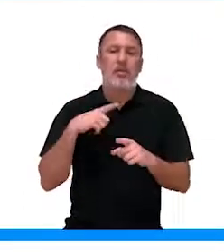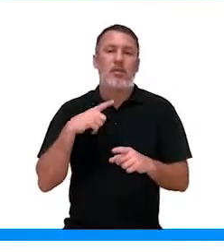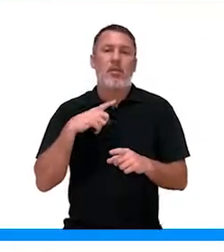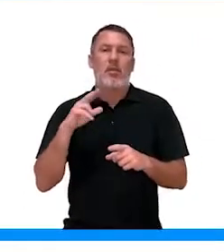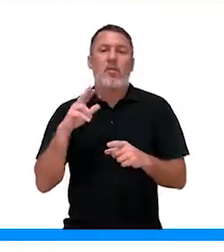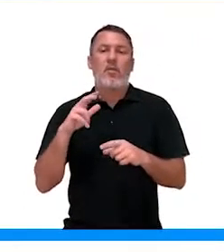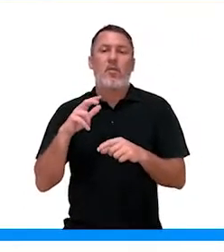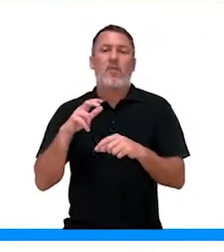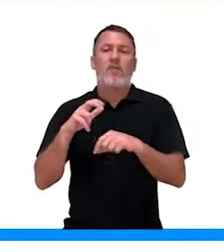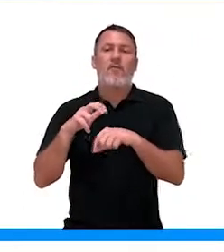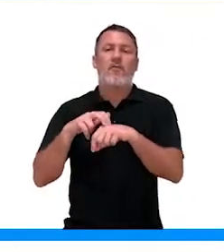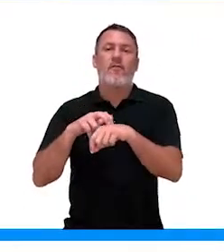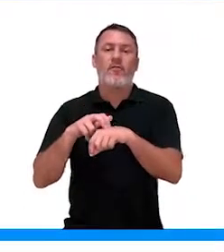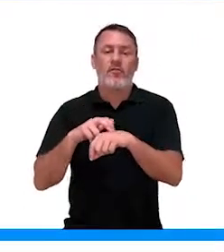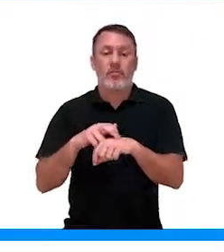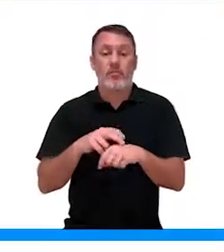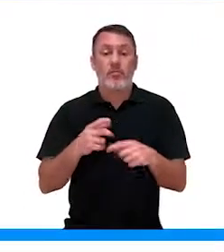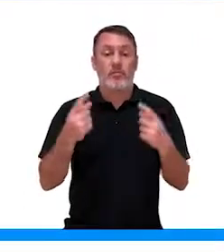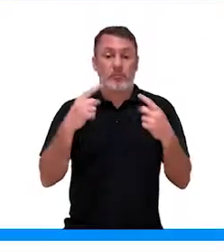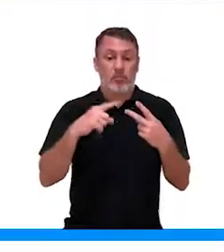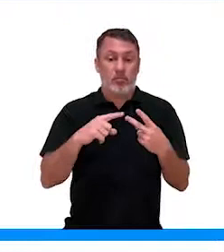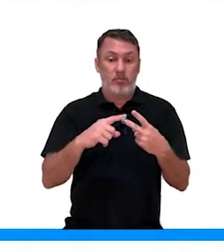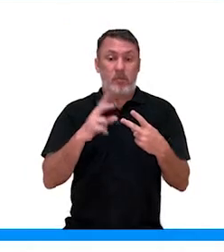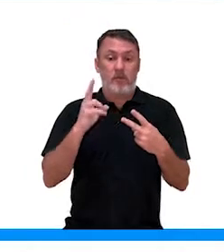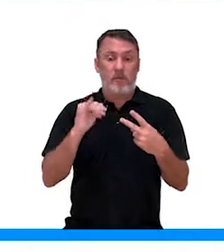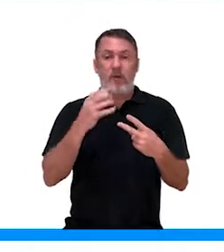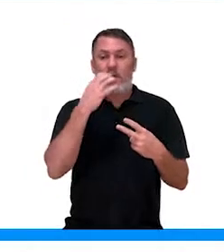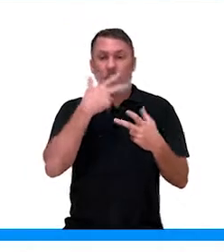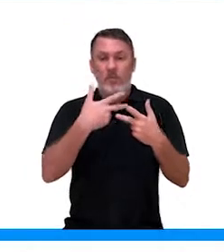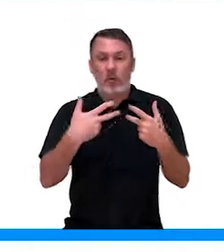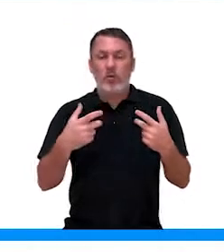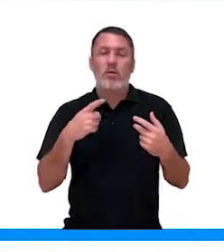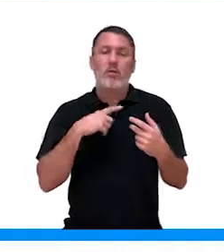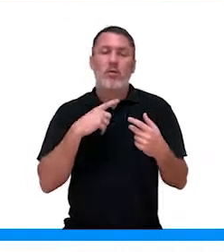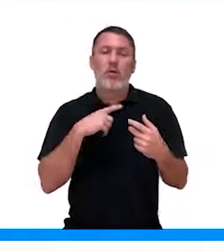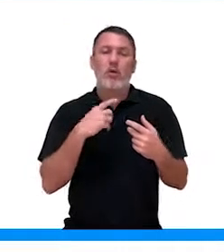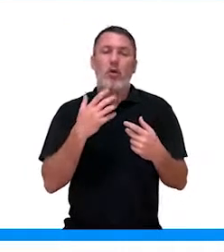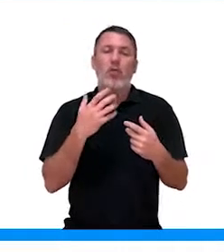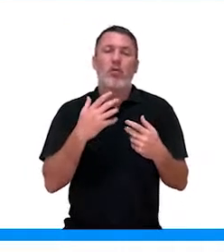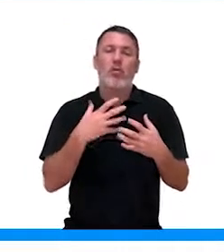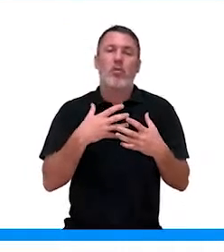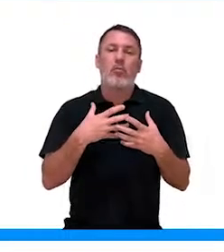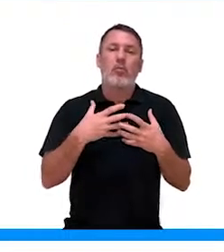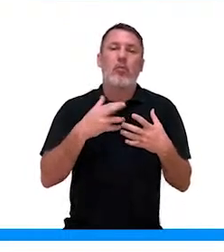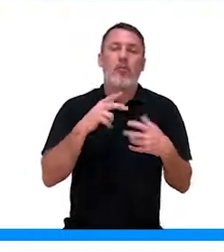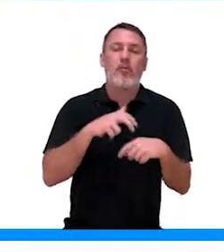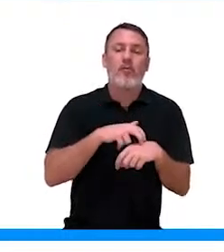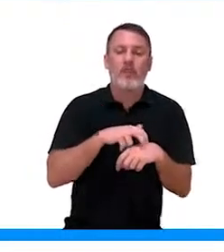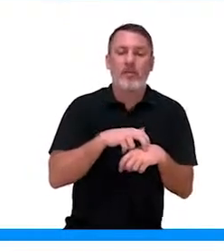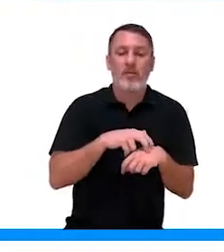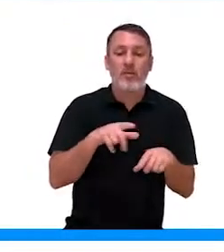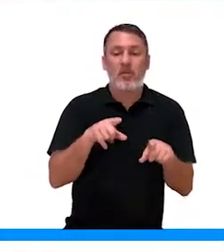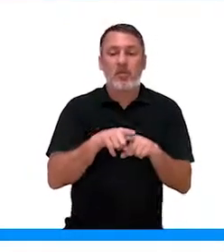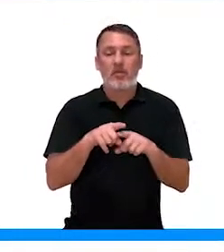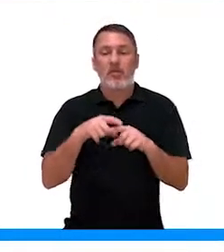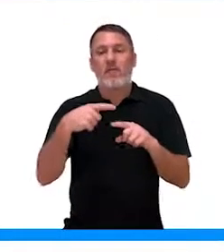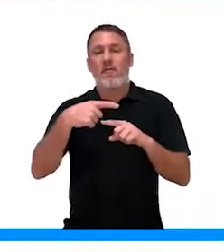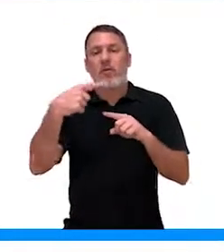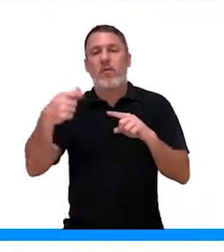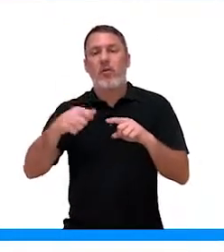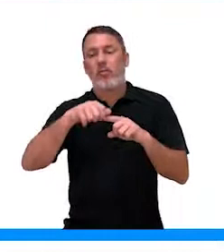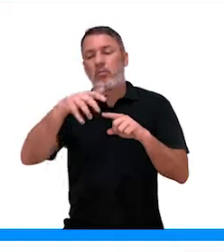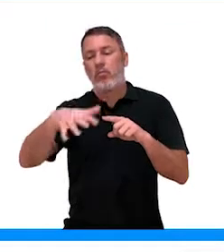amadurecendo, ele vai promover o amadurecimento dos frutos e atua na queda das folhas e flores